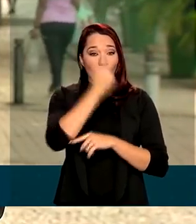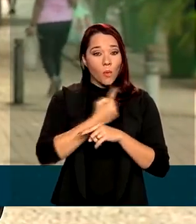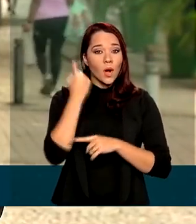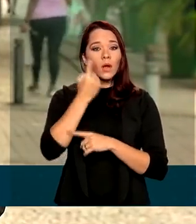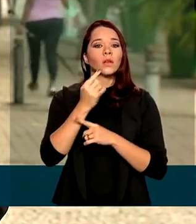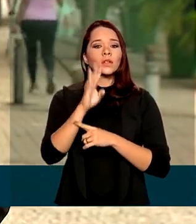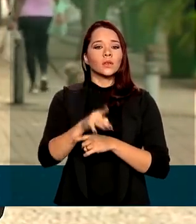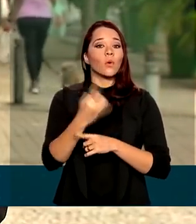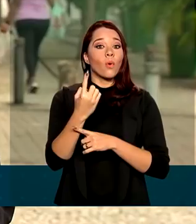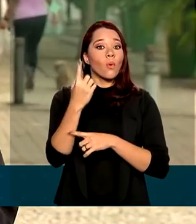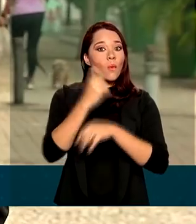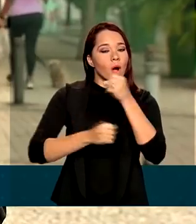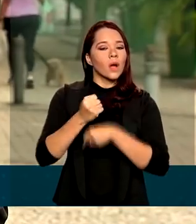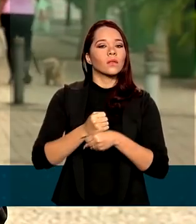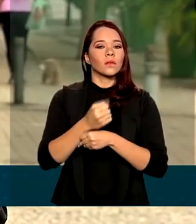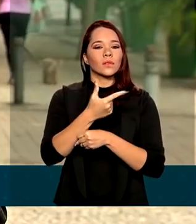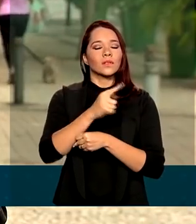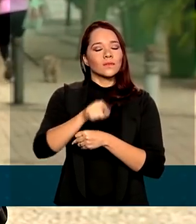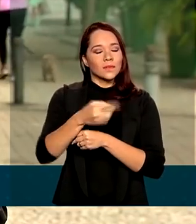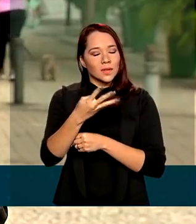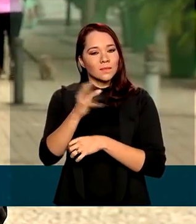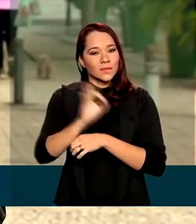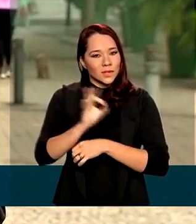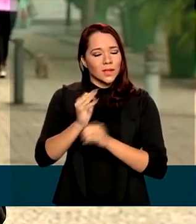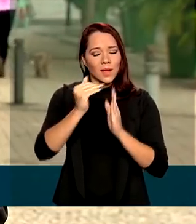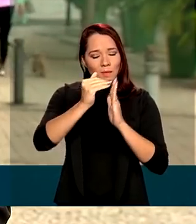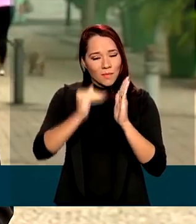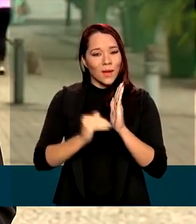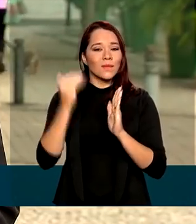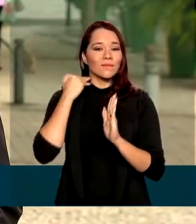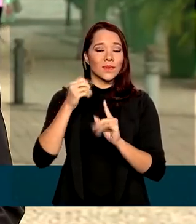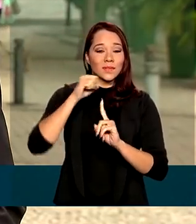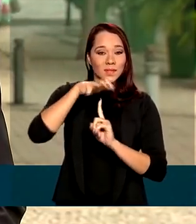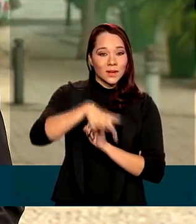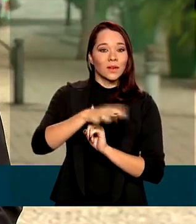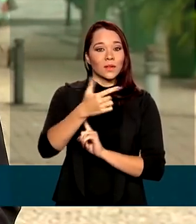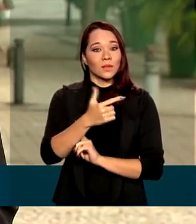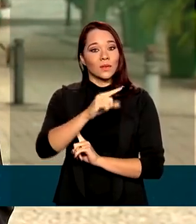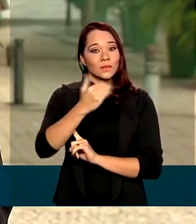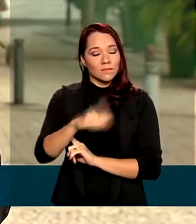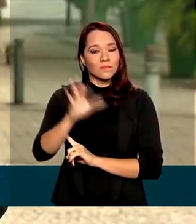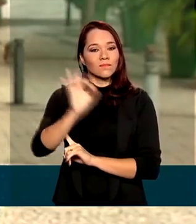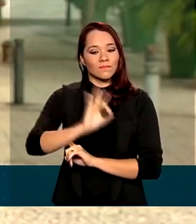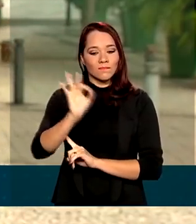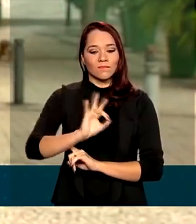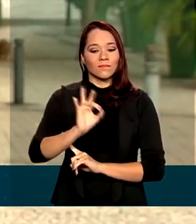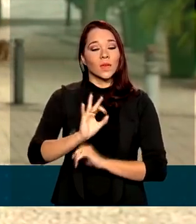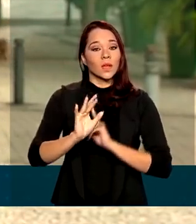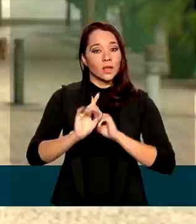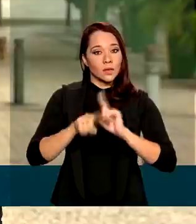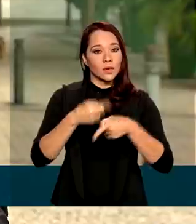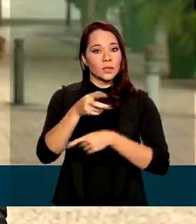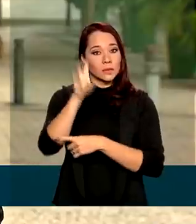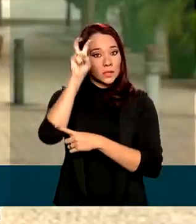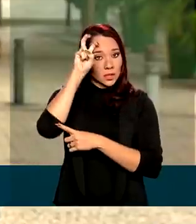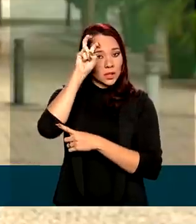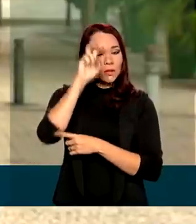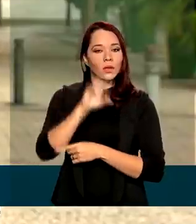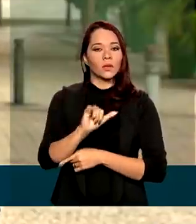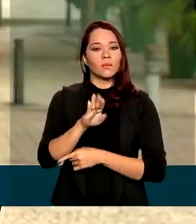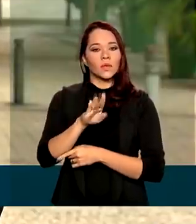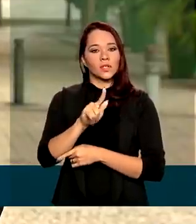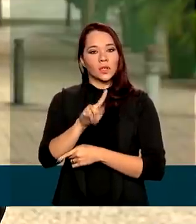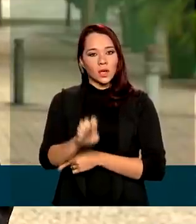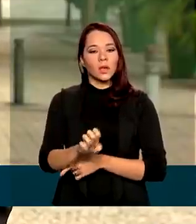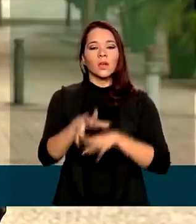,3%. Abaixo do piso da meta do Banco Central, é de 2,5%. E na próxima quinta-feira, o IBGE